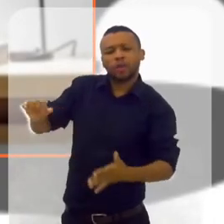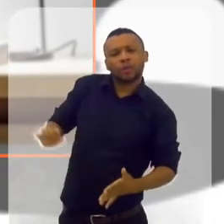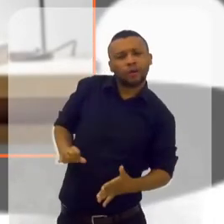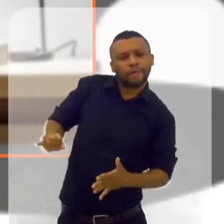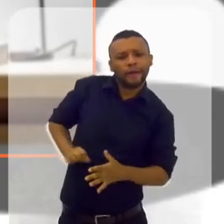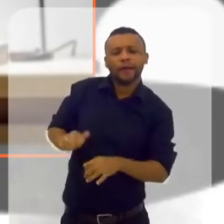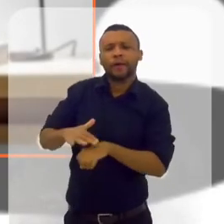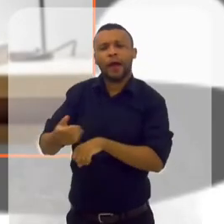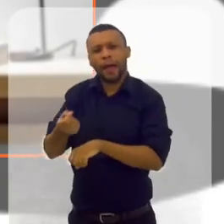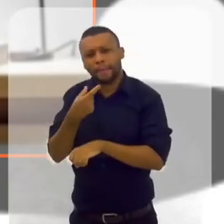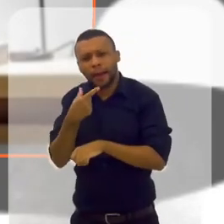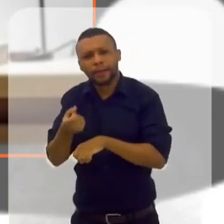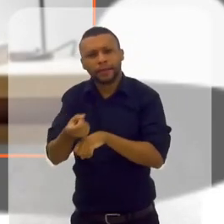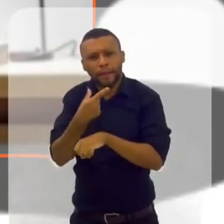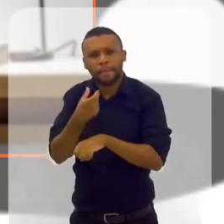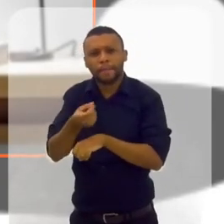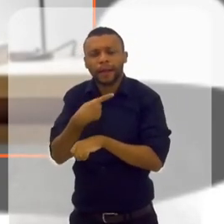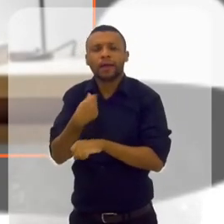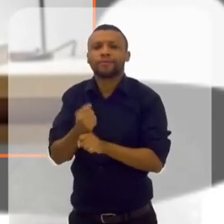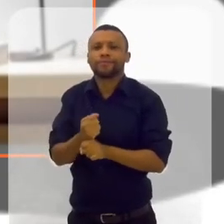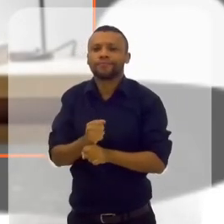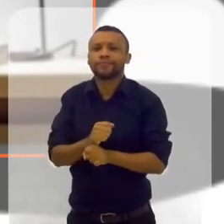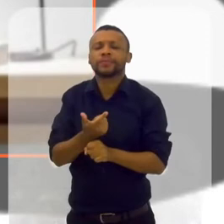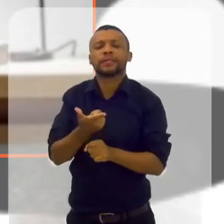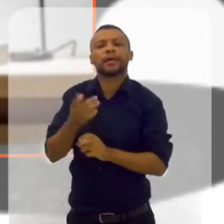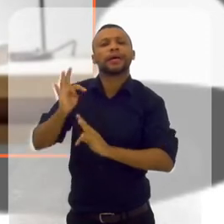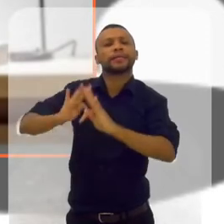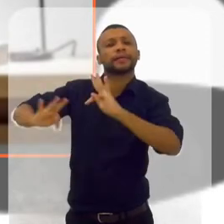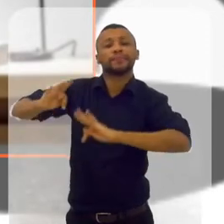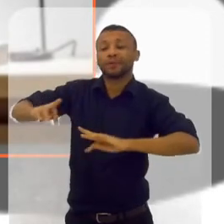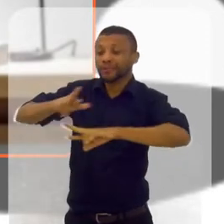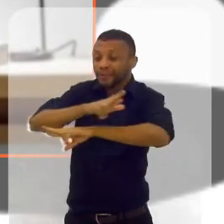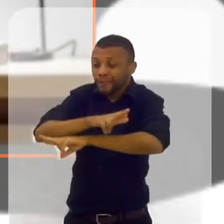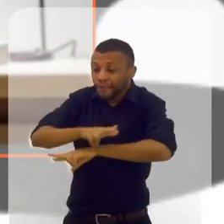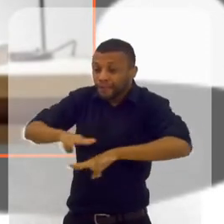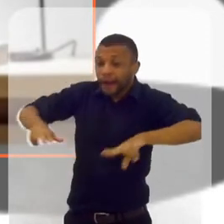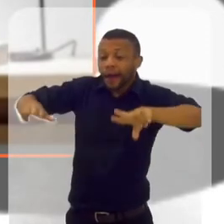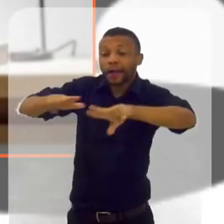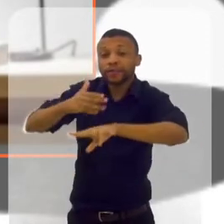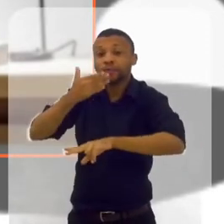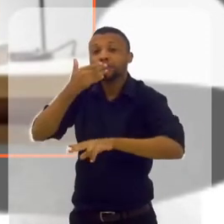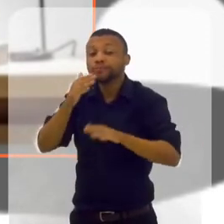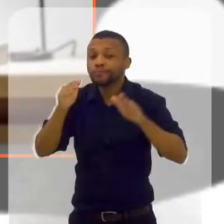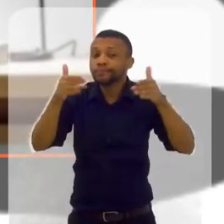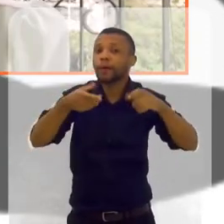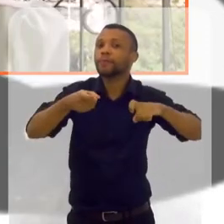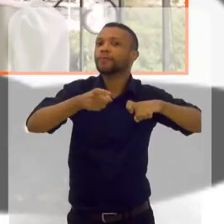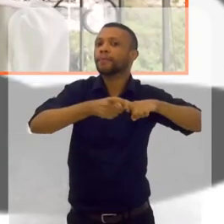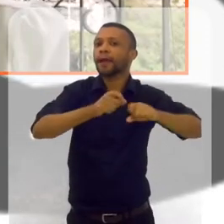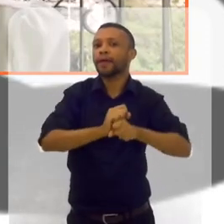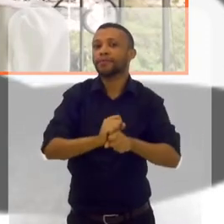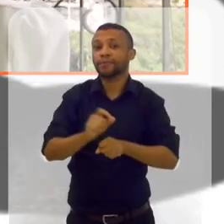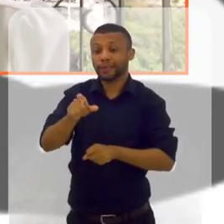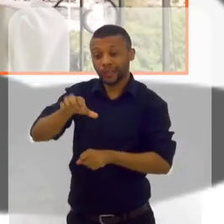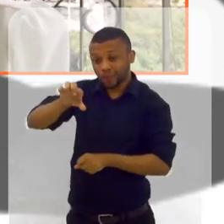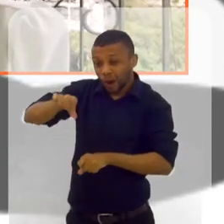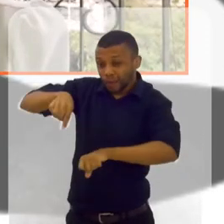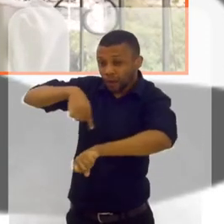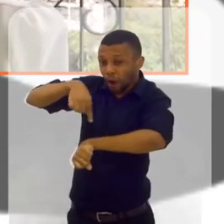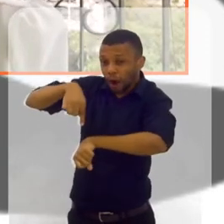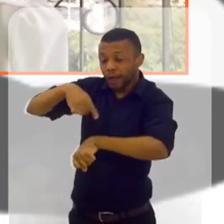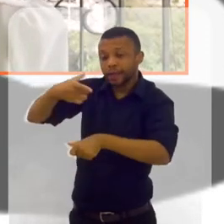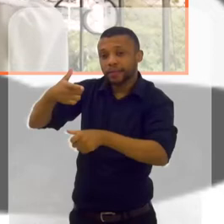remédios por dia, passando por quase todas as especialidades médicas, e você em 9 horas se liberta através da hipnose,